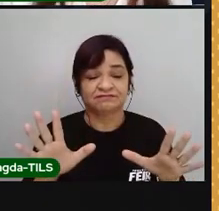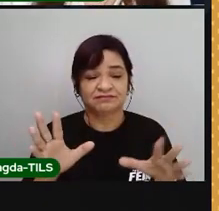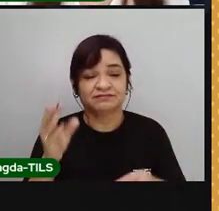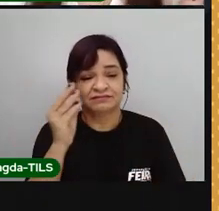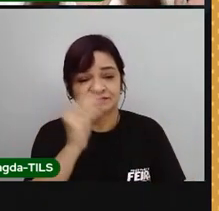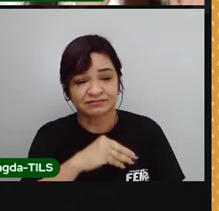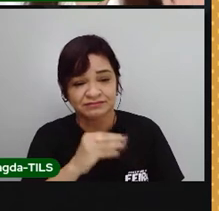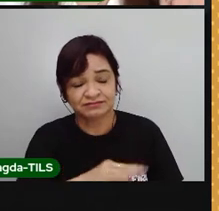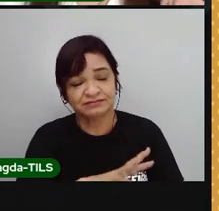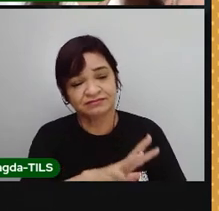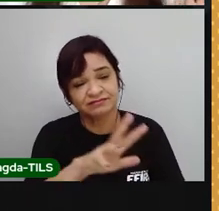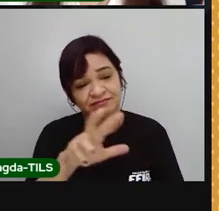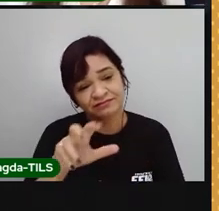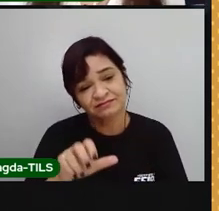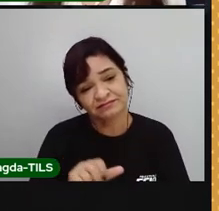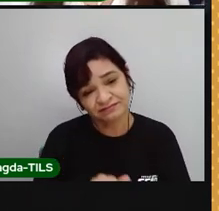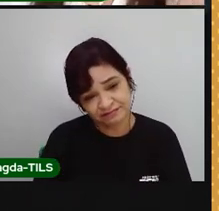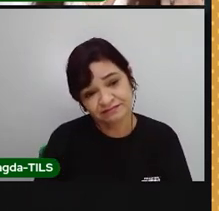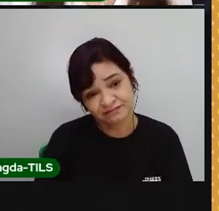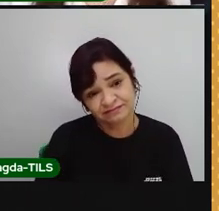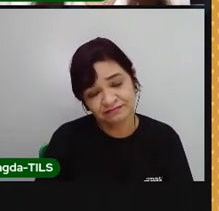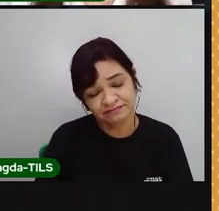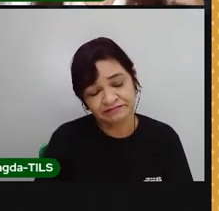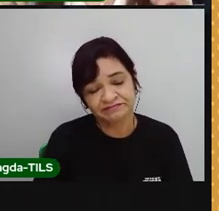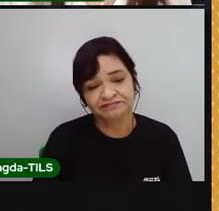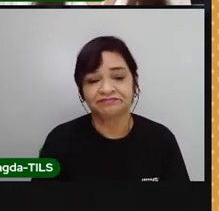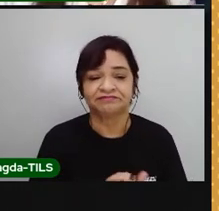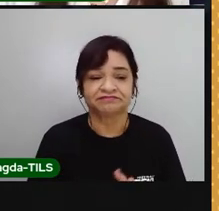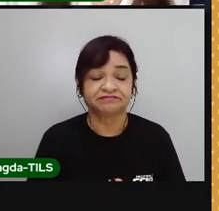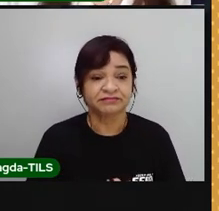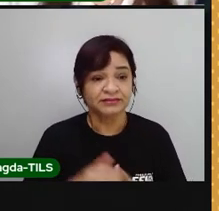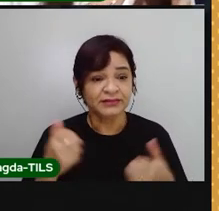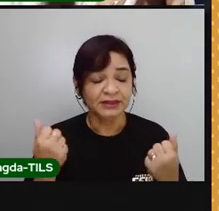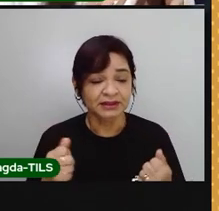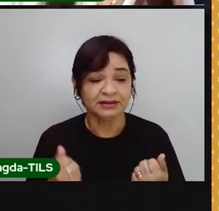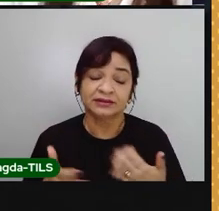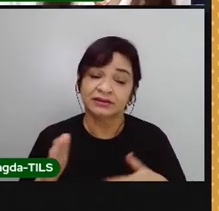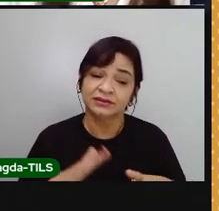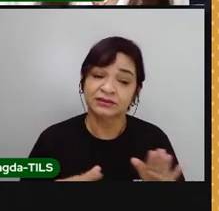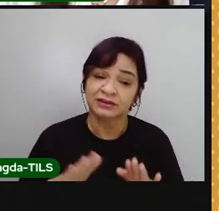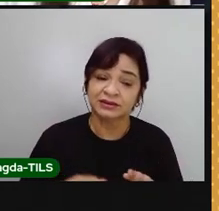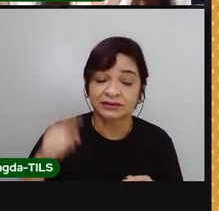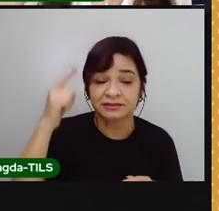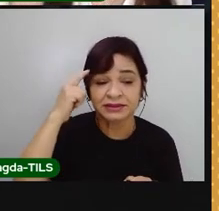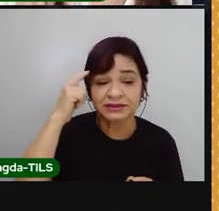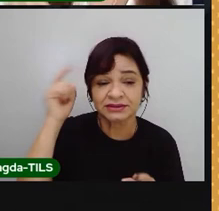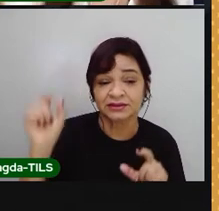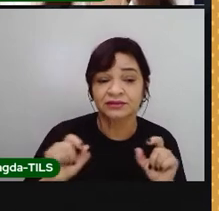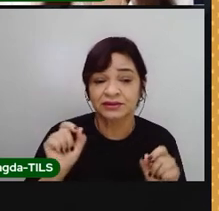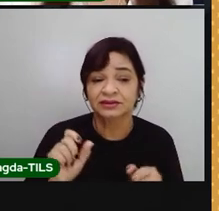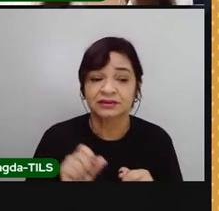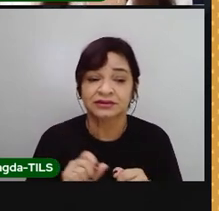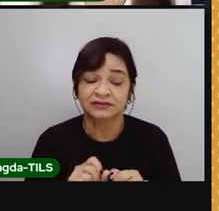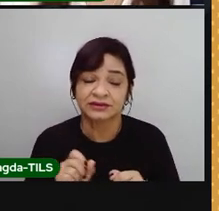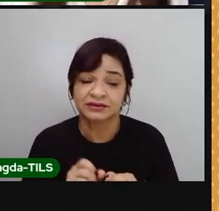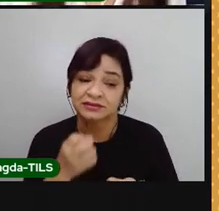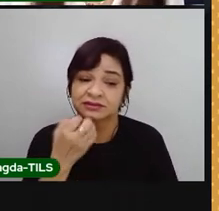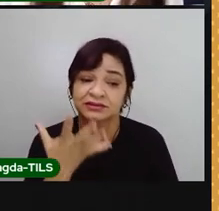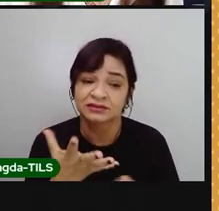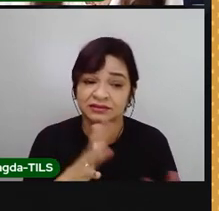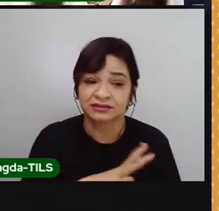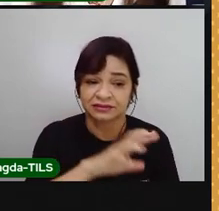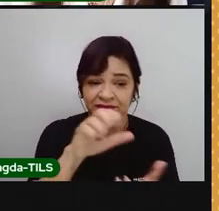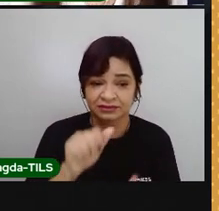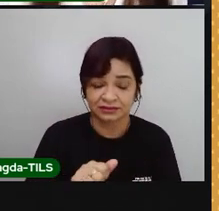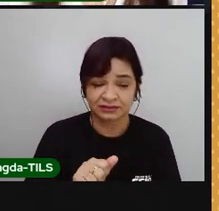tem como a gente pensar que ele vai ter poluição zero. Mas a gente pode fazer isso de forma consciente, para minimizar esses danos ao meio ambiente.